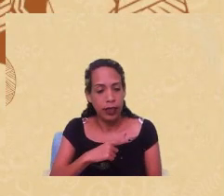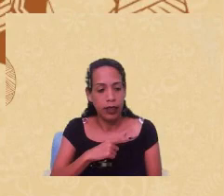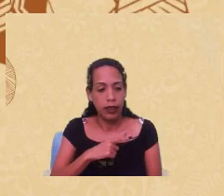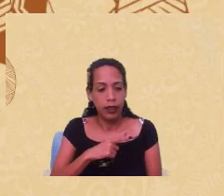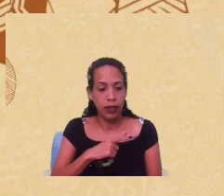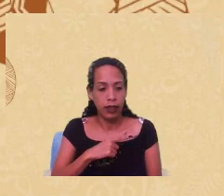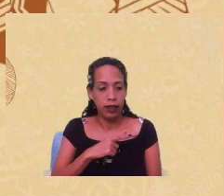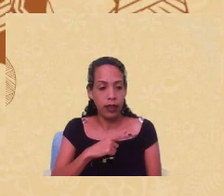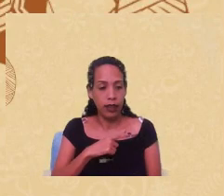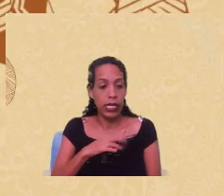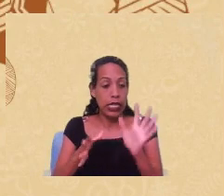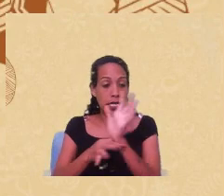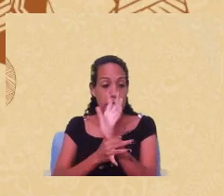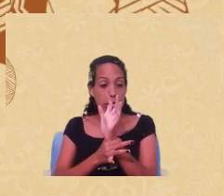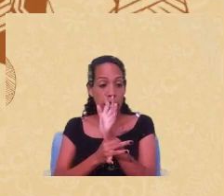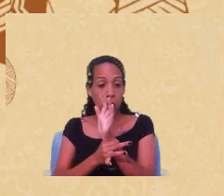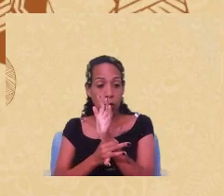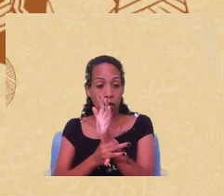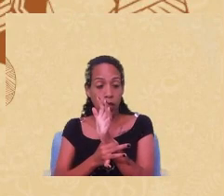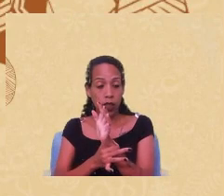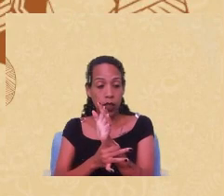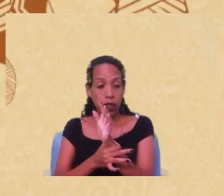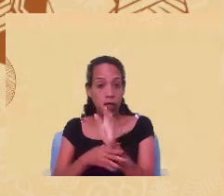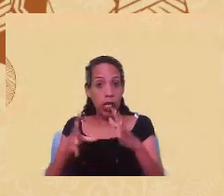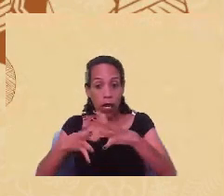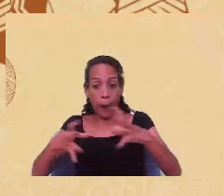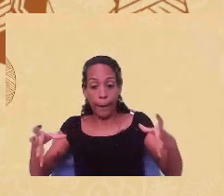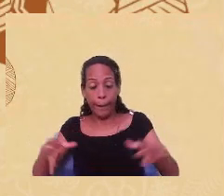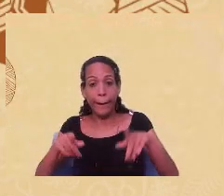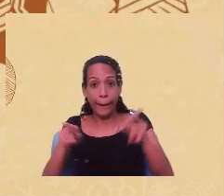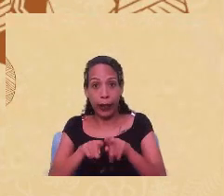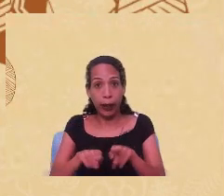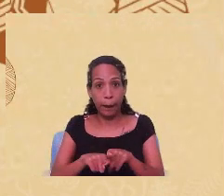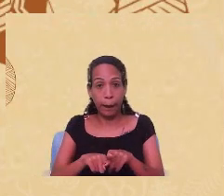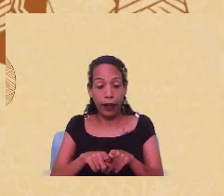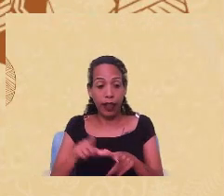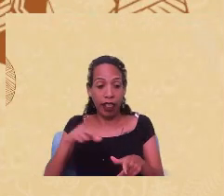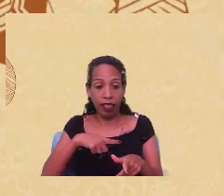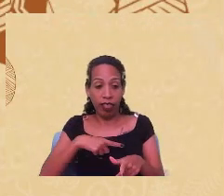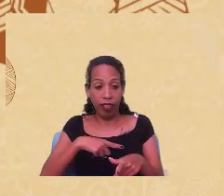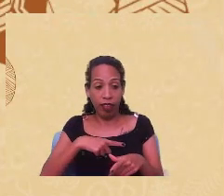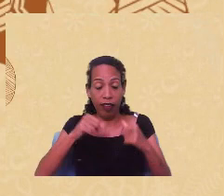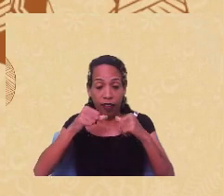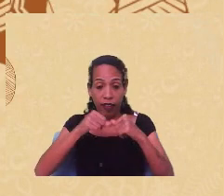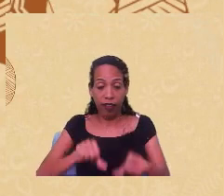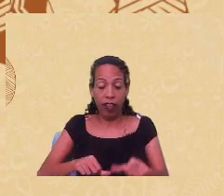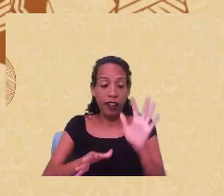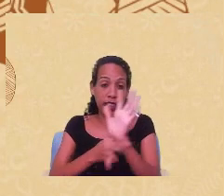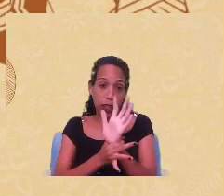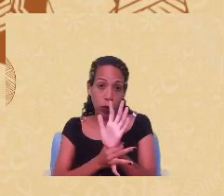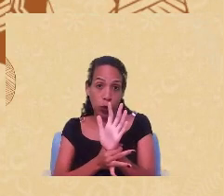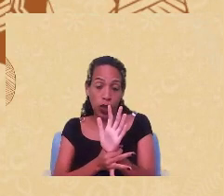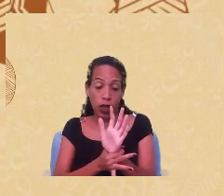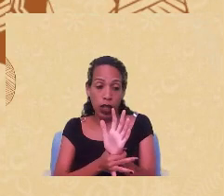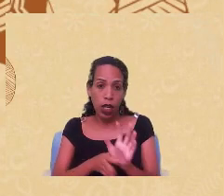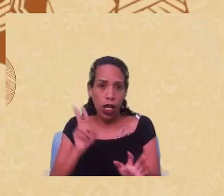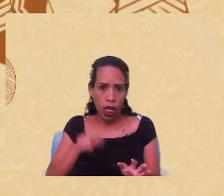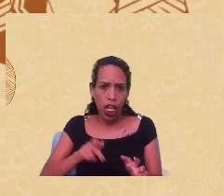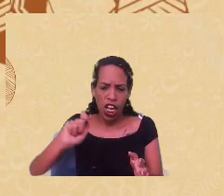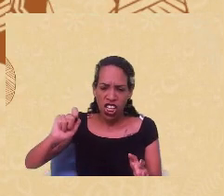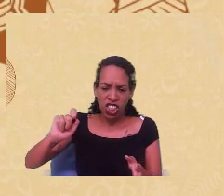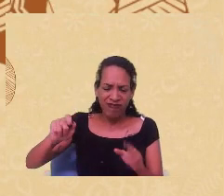segurança e dimensões que devem estar asseguradas. Então, nessa chave,